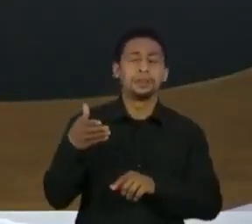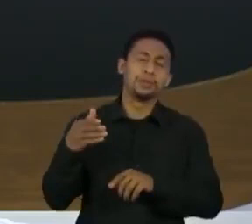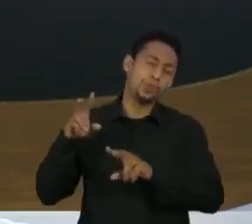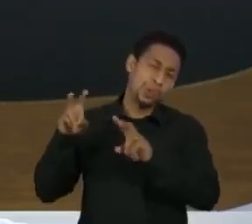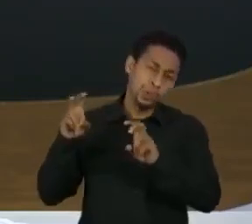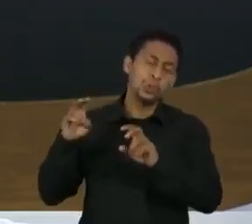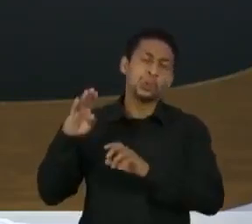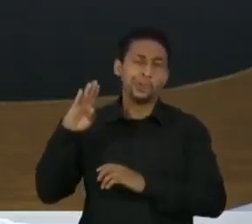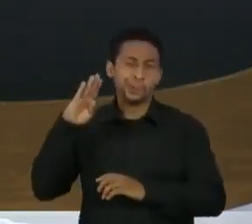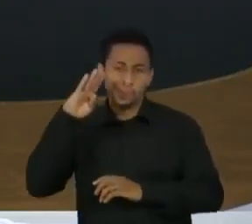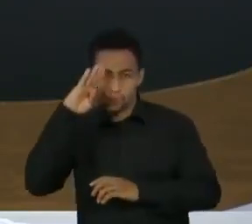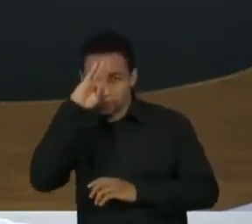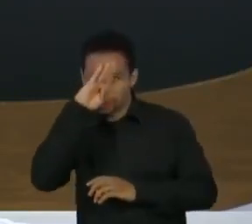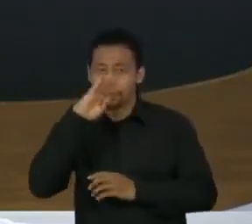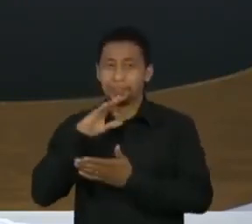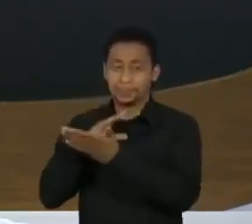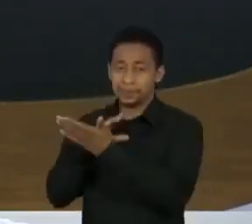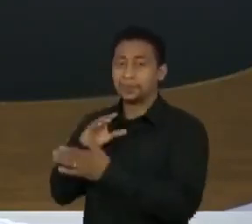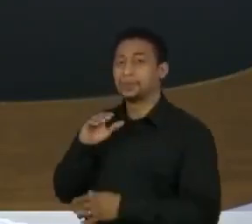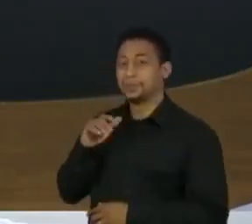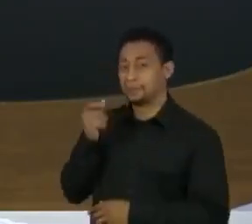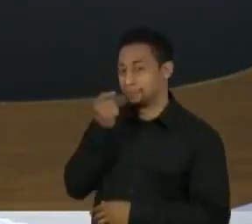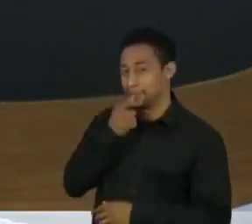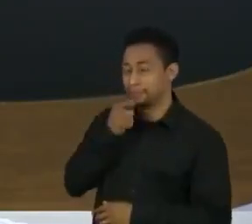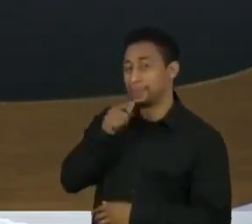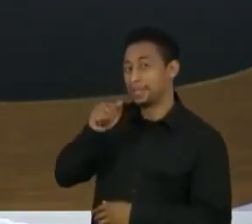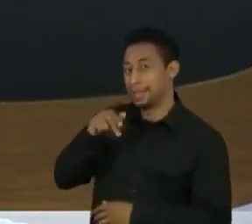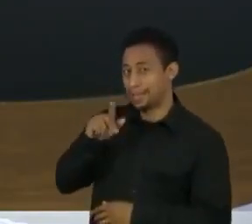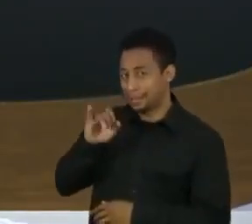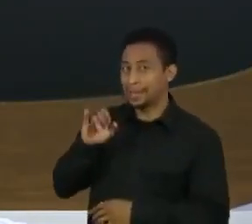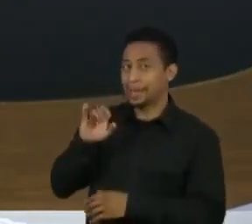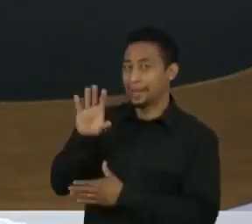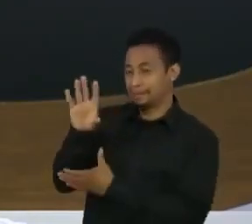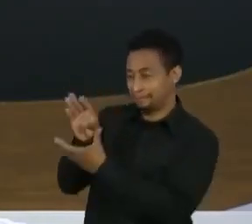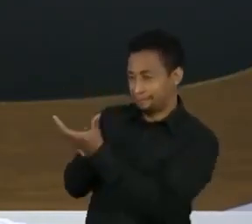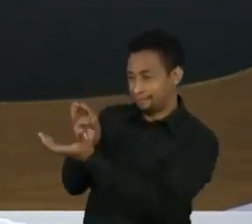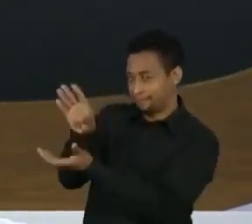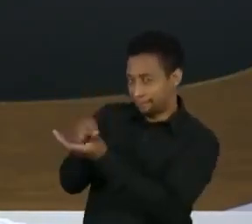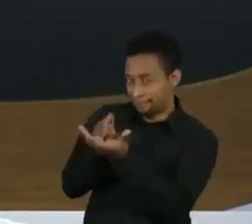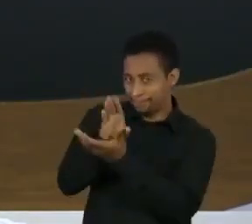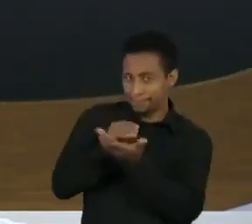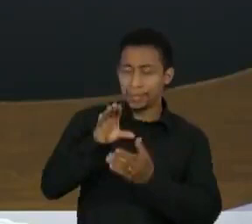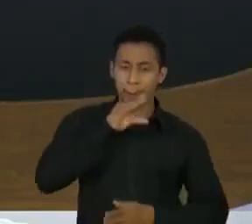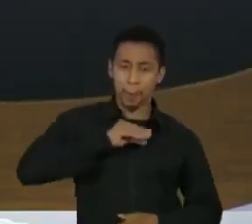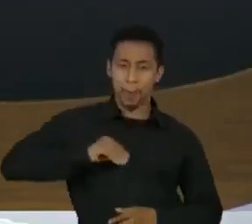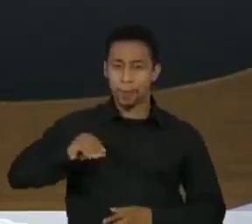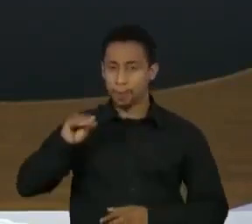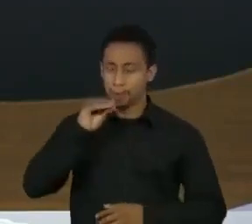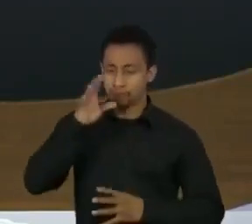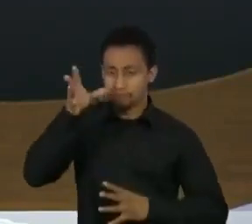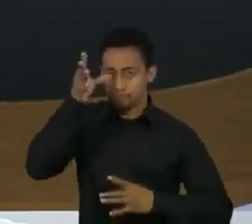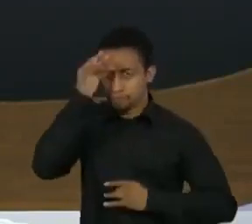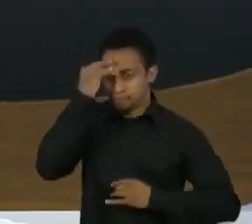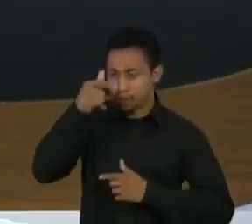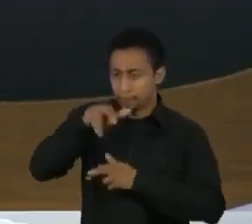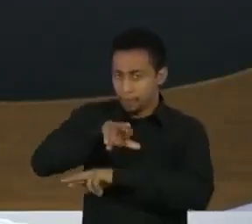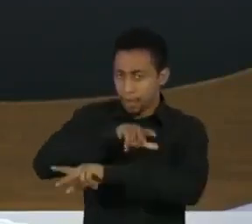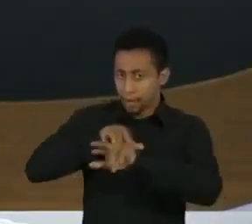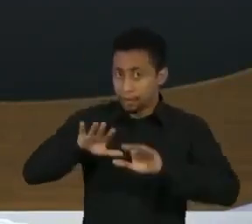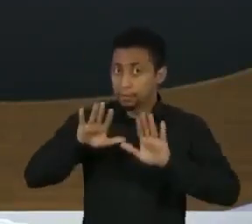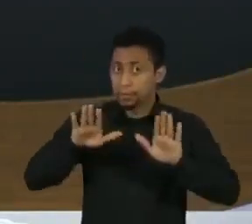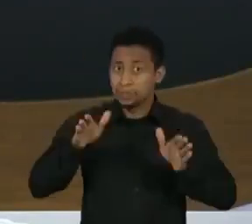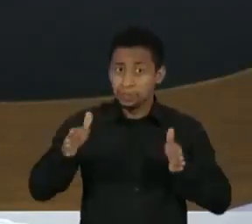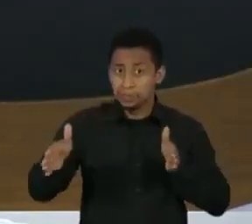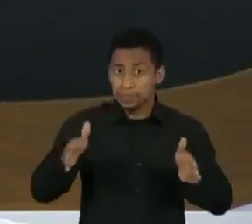Bolsonaro, o comediante André Marinho imitou várias pessoas. Mas naquele momento em que o país ainda estava muito assustado